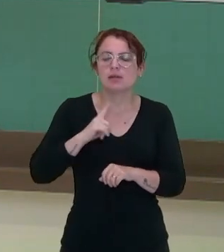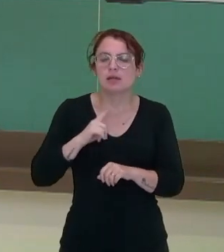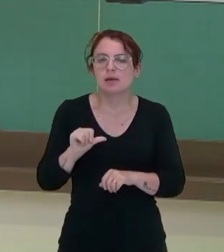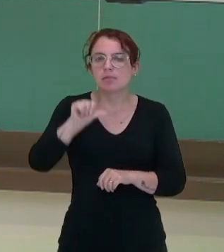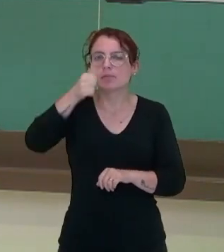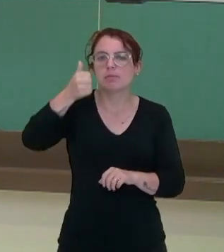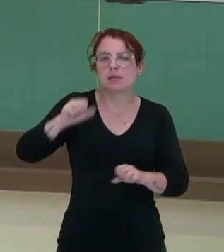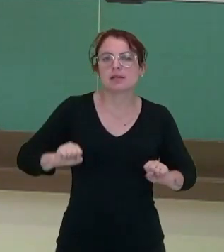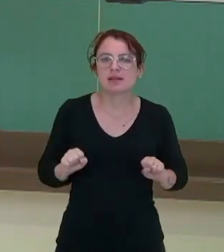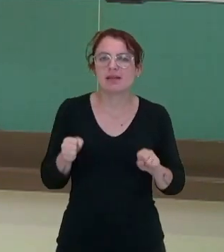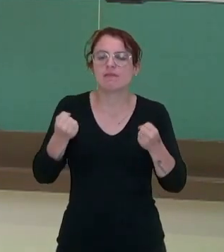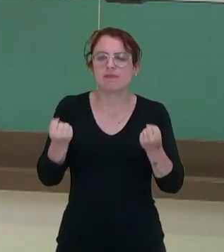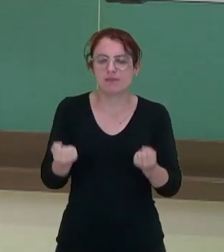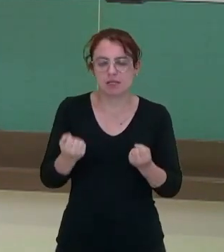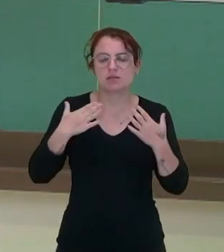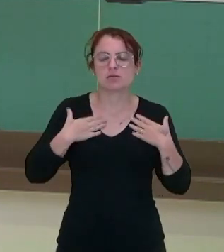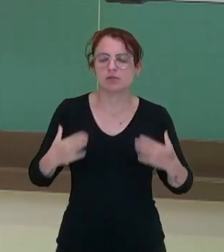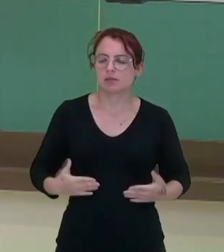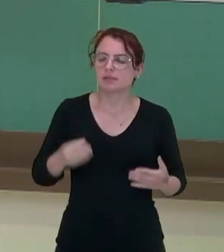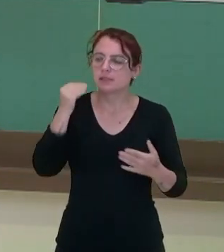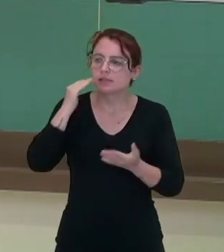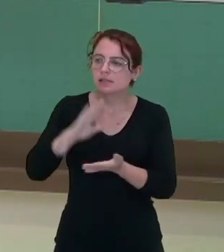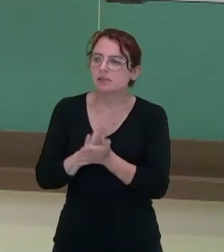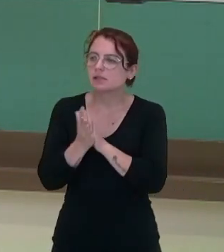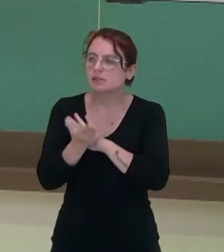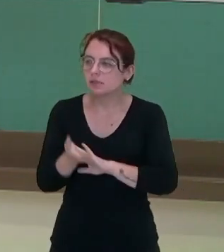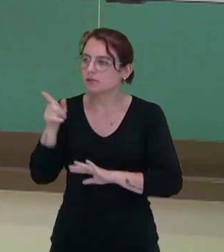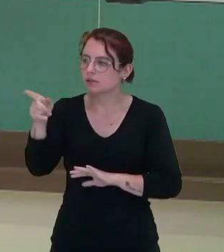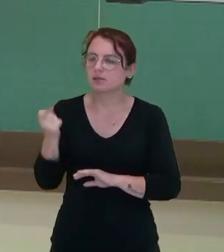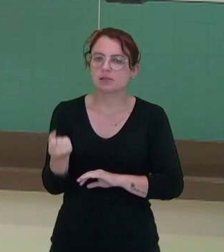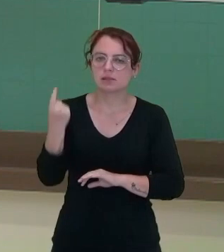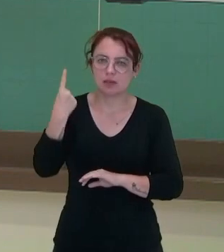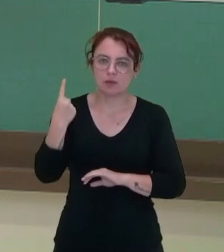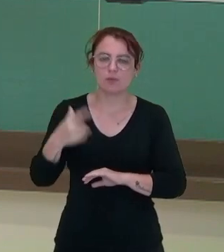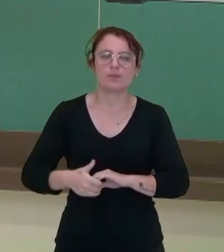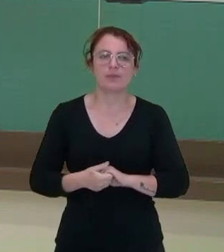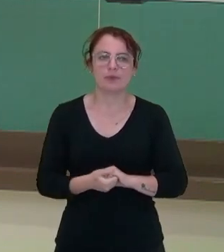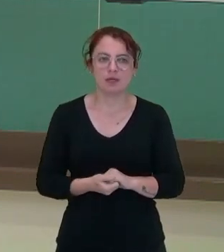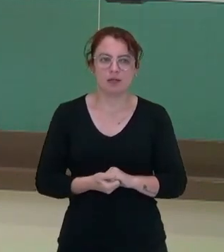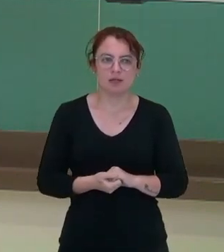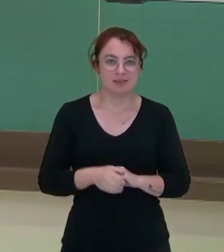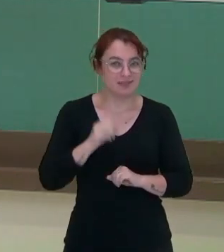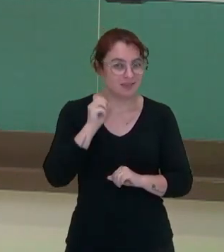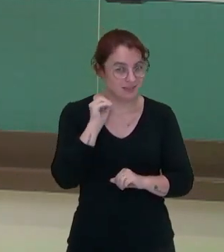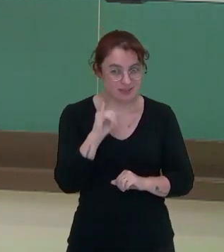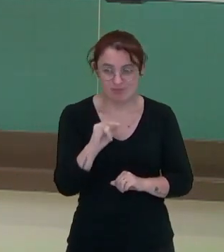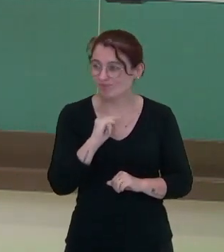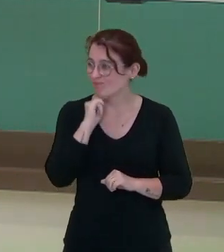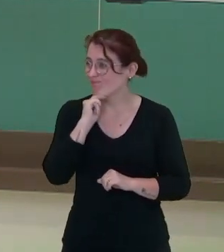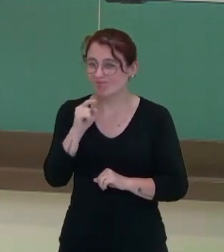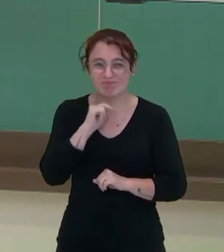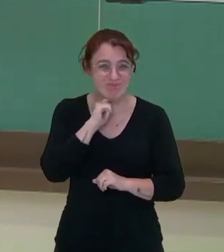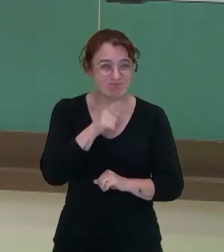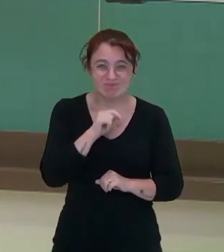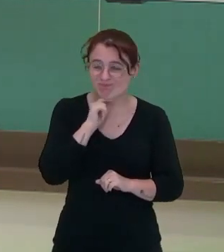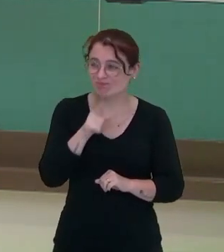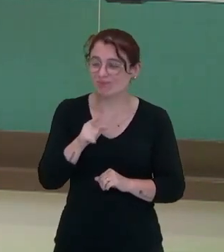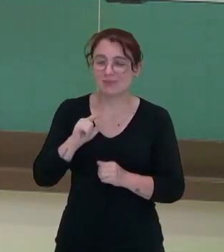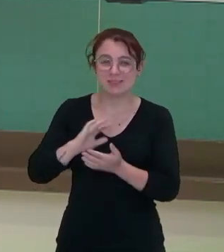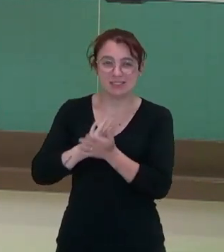do nosso organismo para tentar destruir esse agente estranho. Caso eu não consiga essa eliminação,